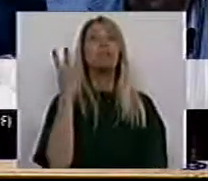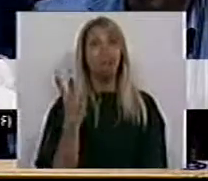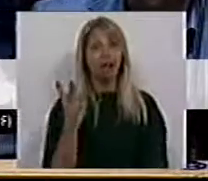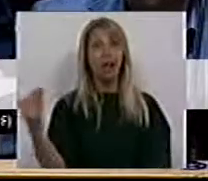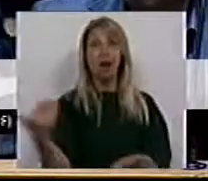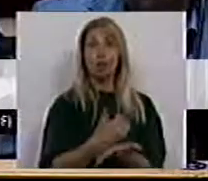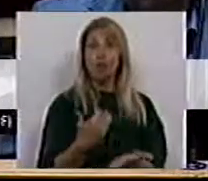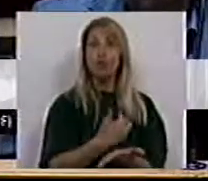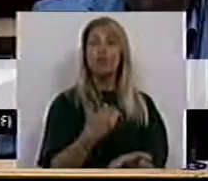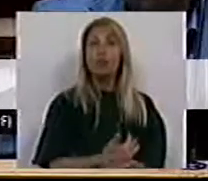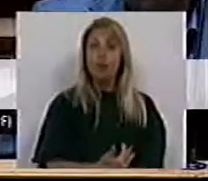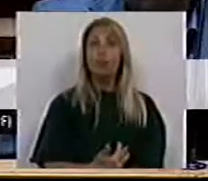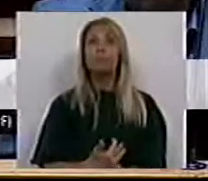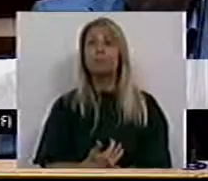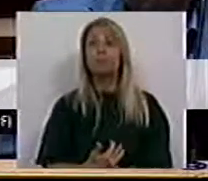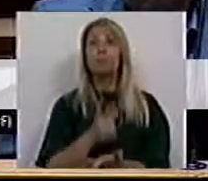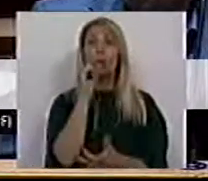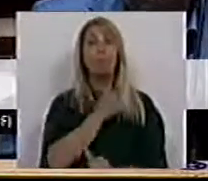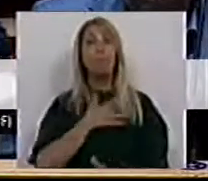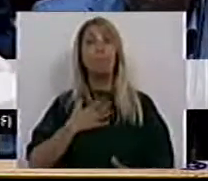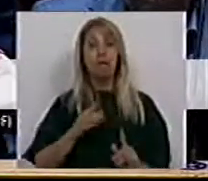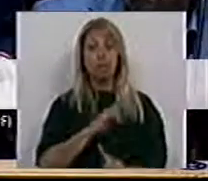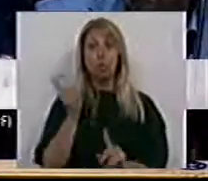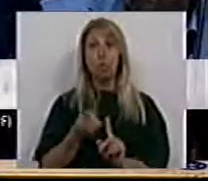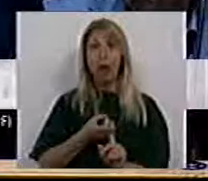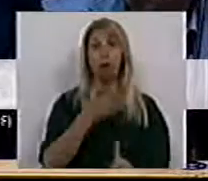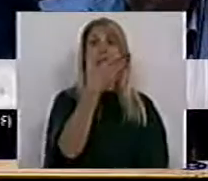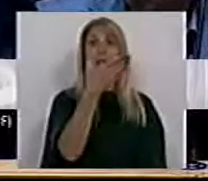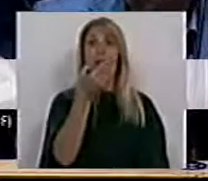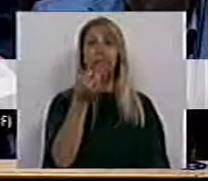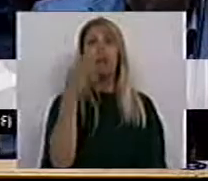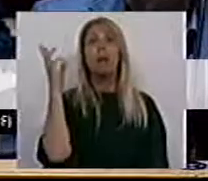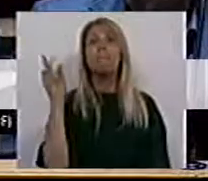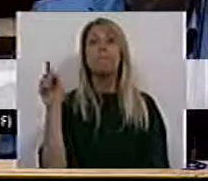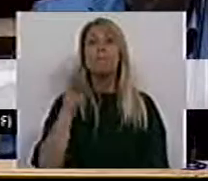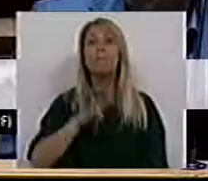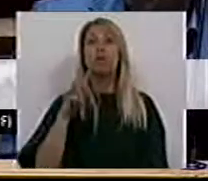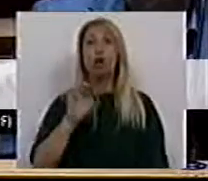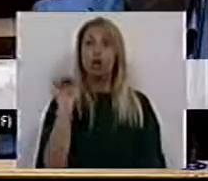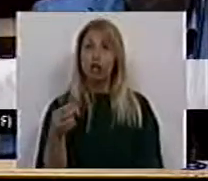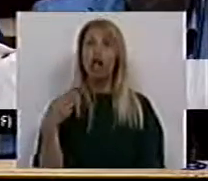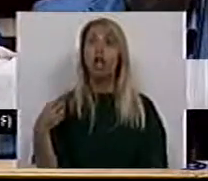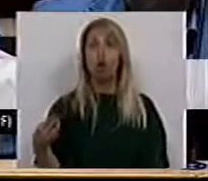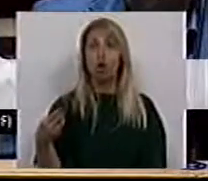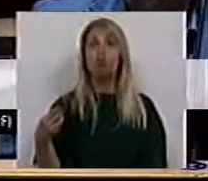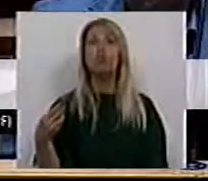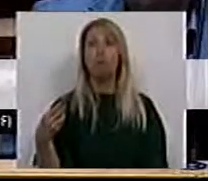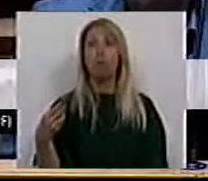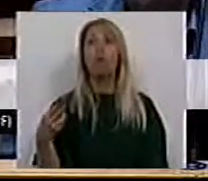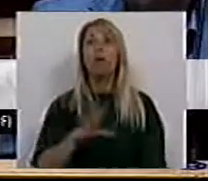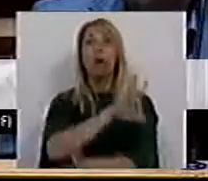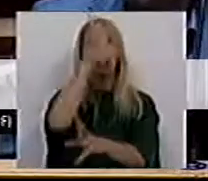uma empresa que movimenta por ano 170 milhões de euros e que abrange